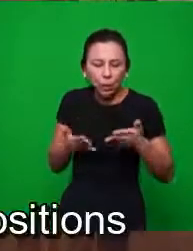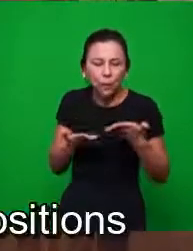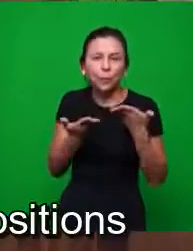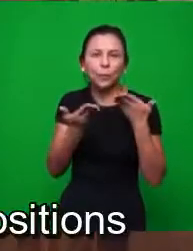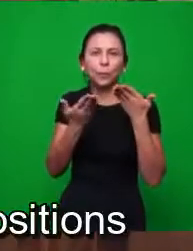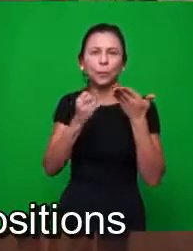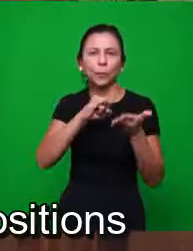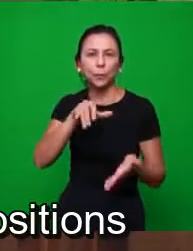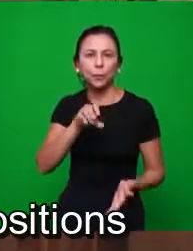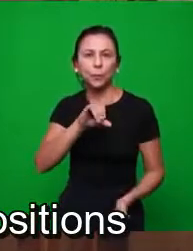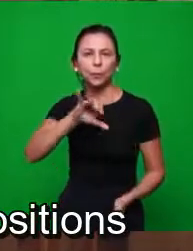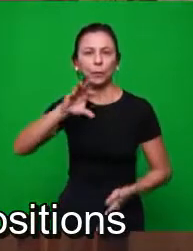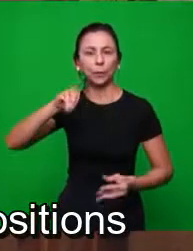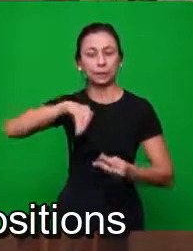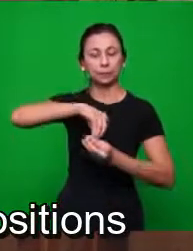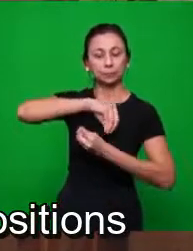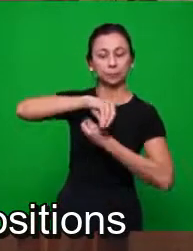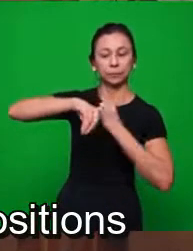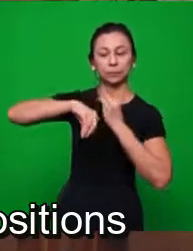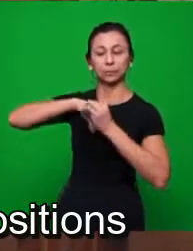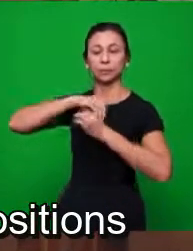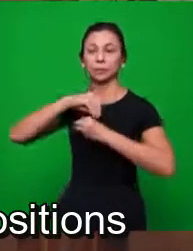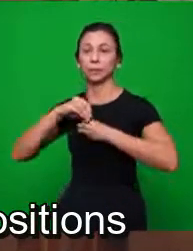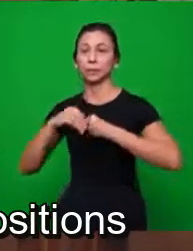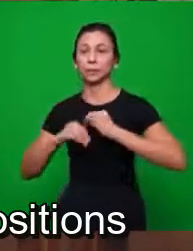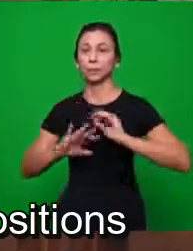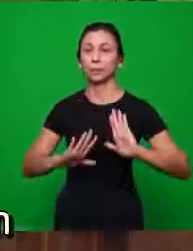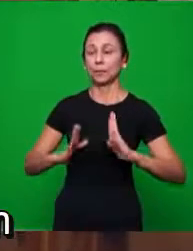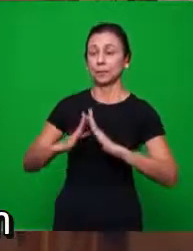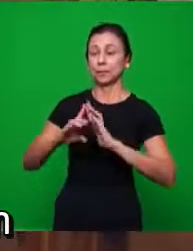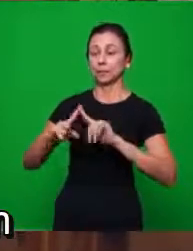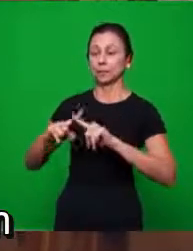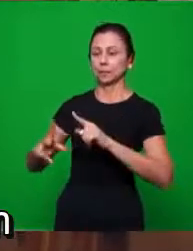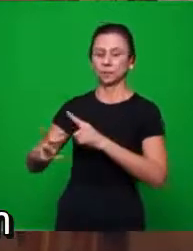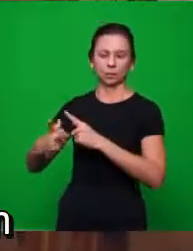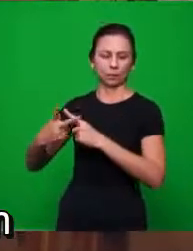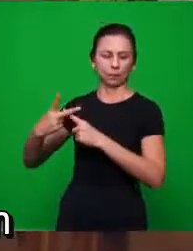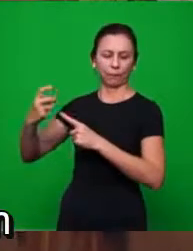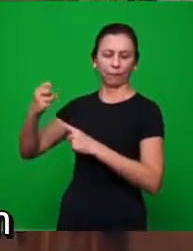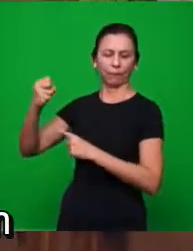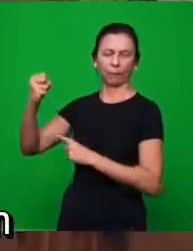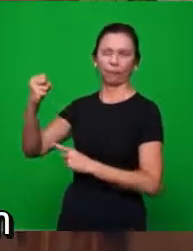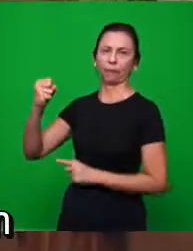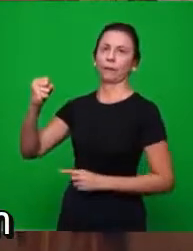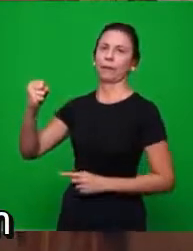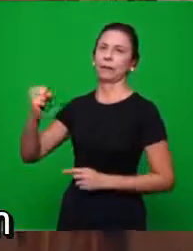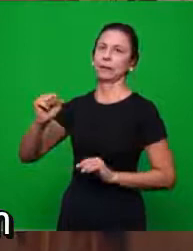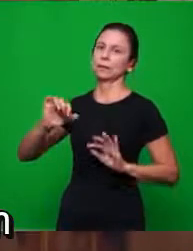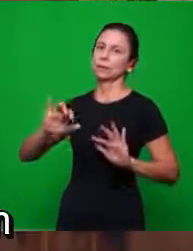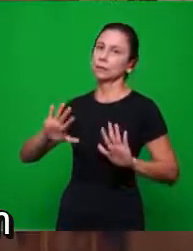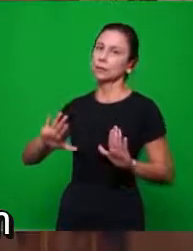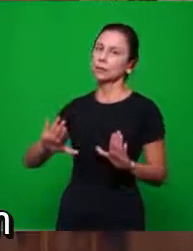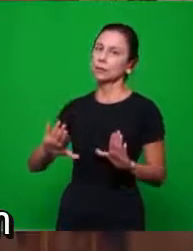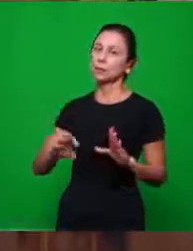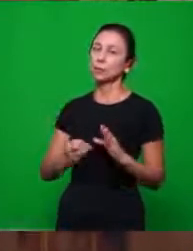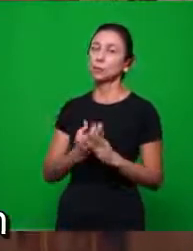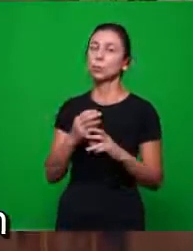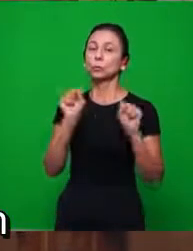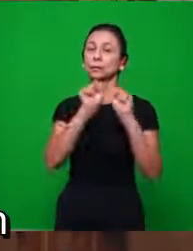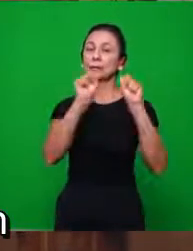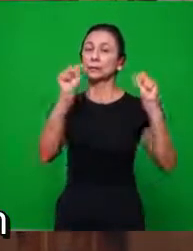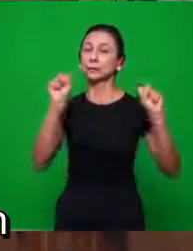apesar da oposição, ela vence as oposições, mas ela vai cair aqui agora num outro sistema,